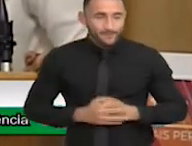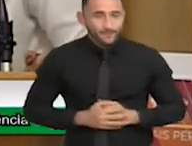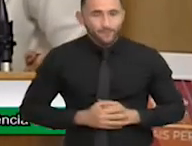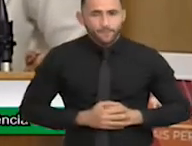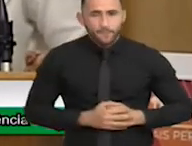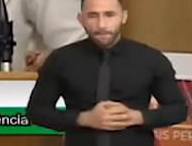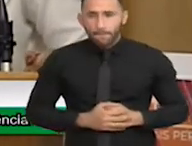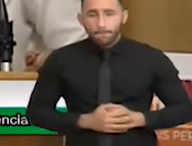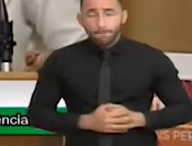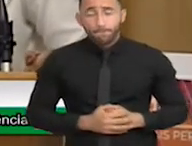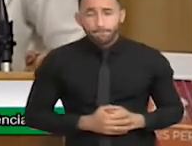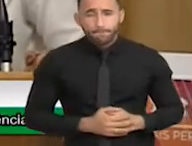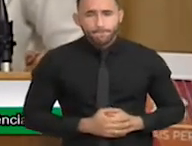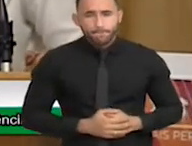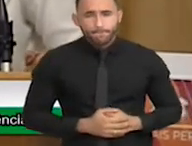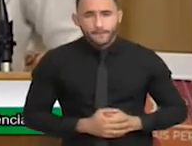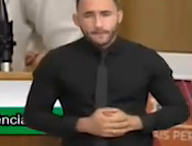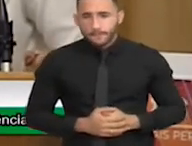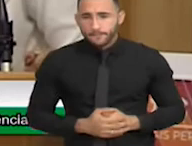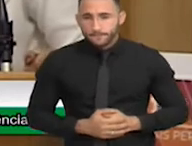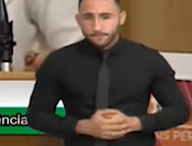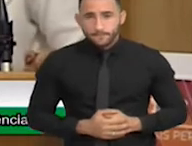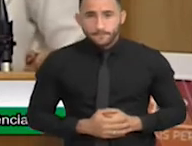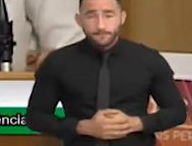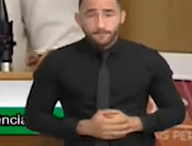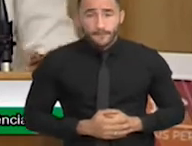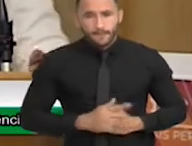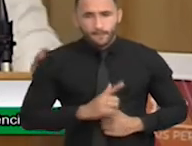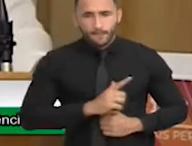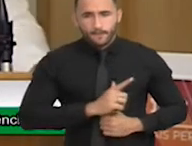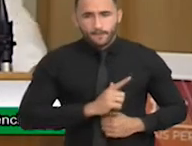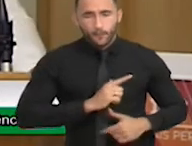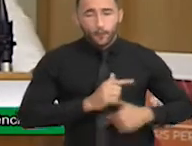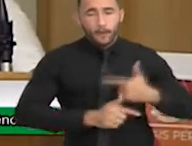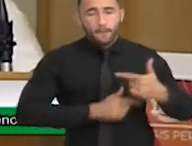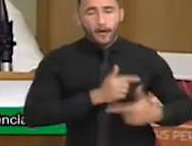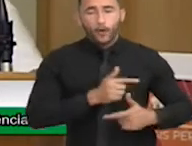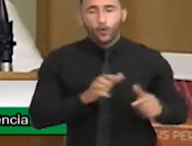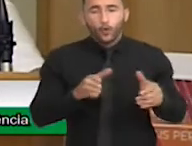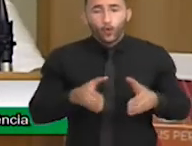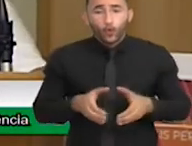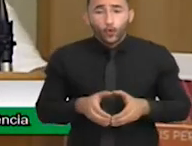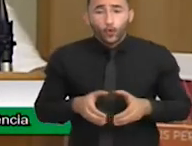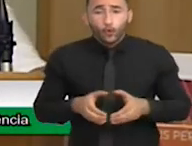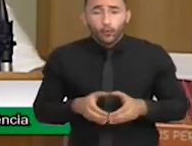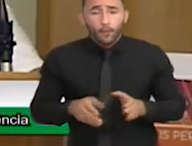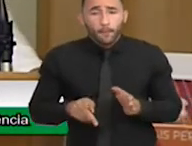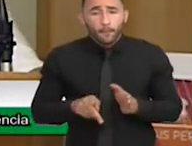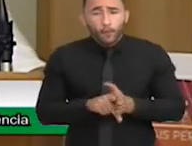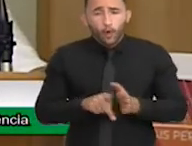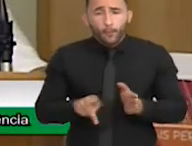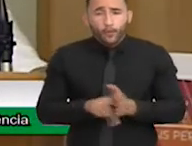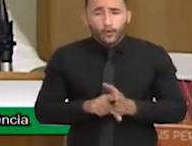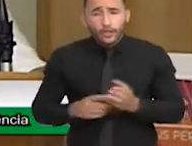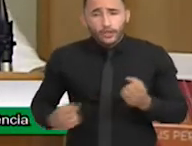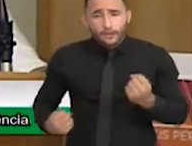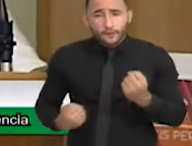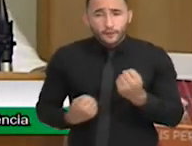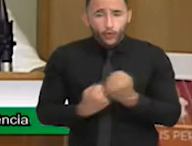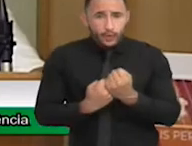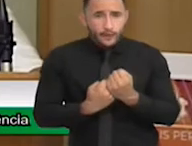Aqui a gente tem o trabalho da assessoria de inclusão, que é uma equipe de 20 profissionais na